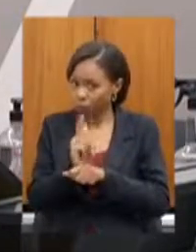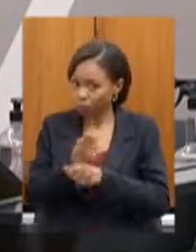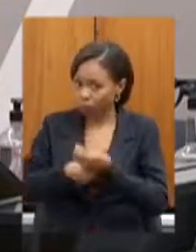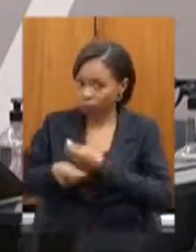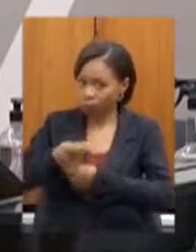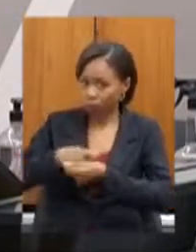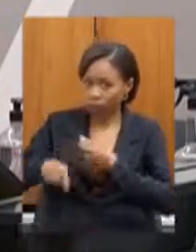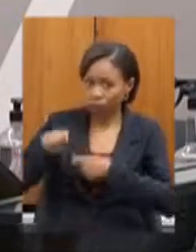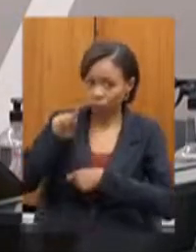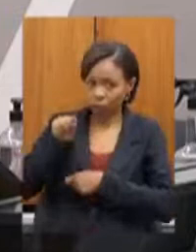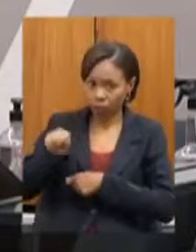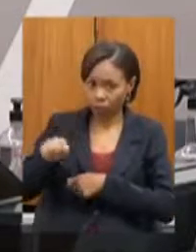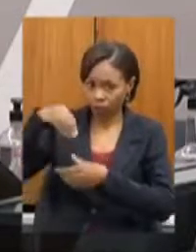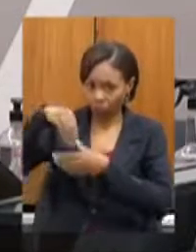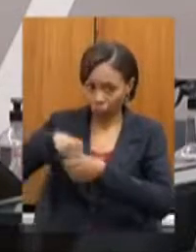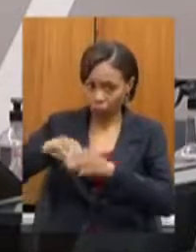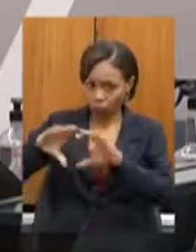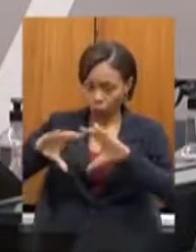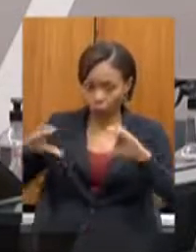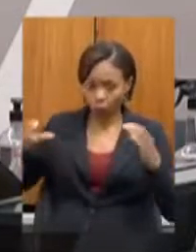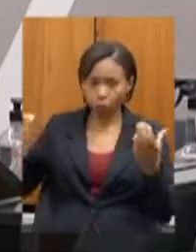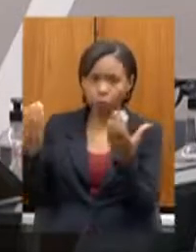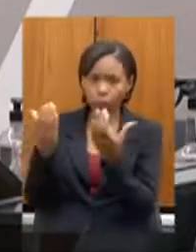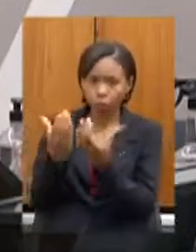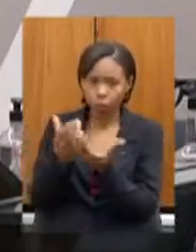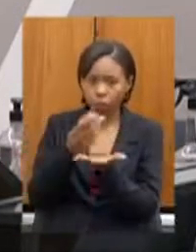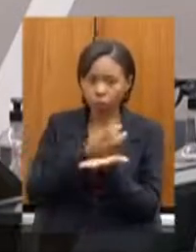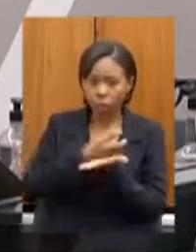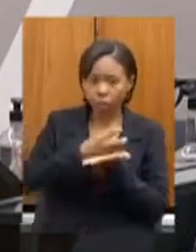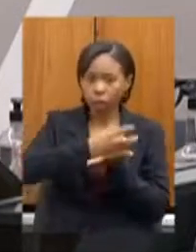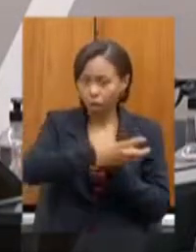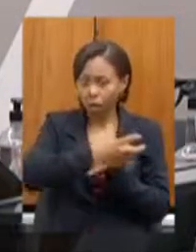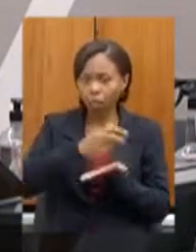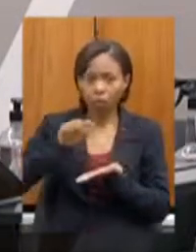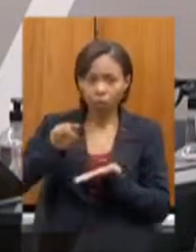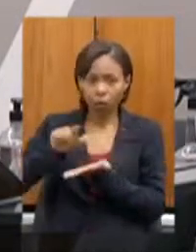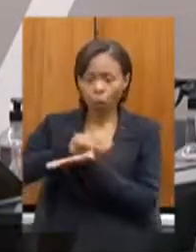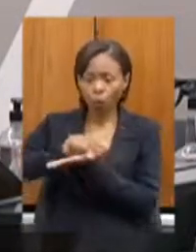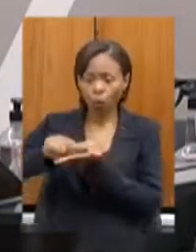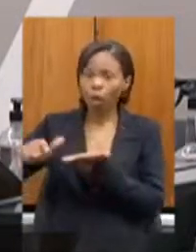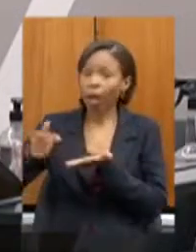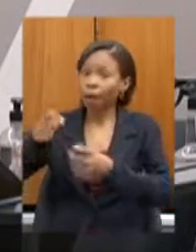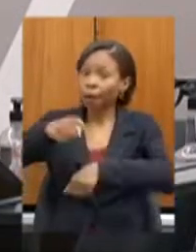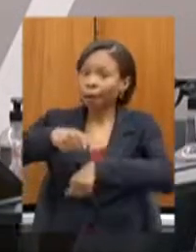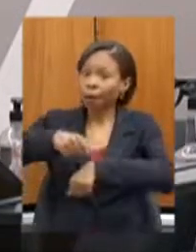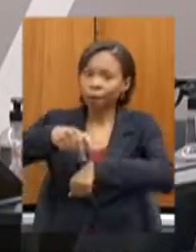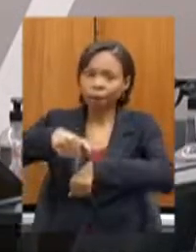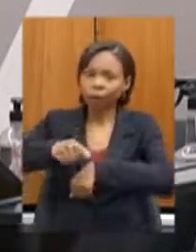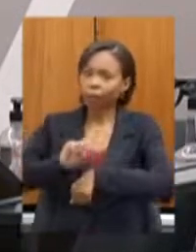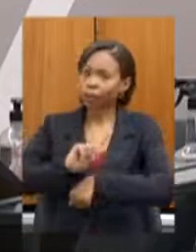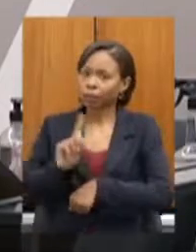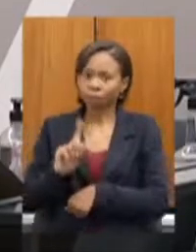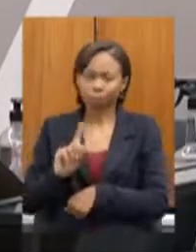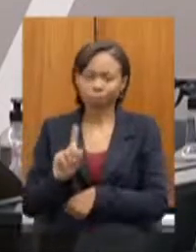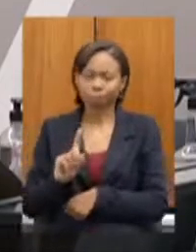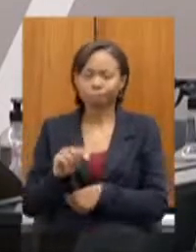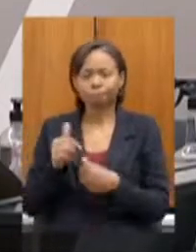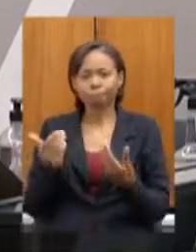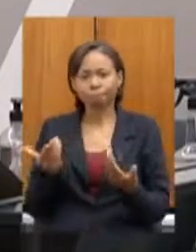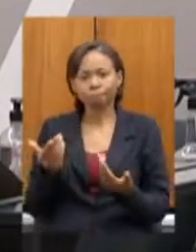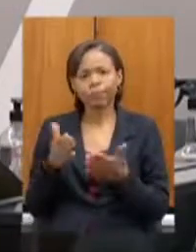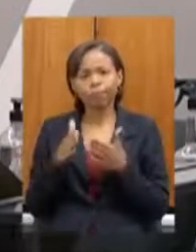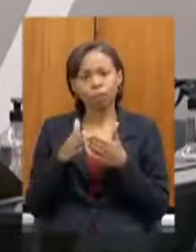que aqueles espaços do Mineirinho sejam desocupados o melhor momento não é agora nós solicitamos que fosse